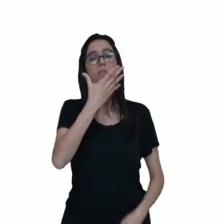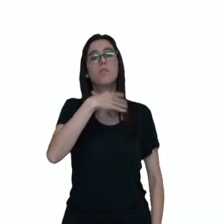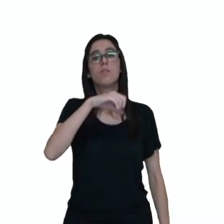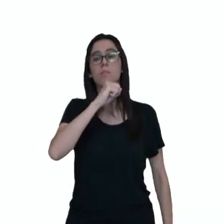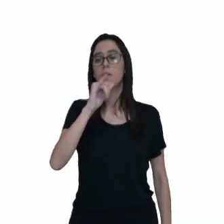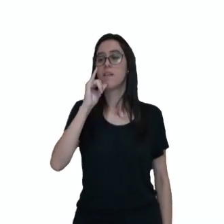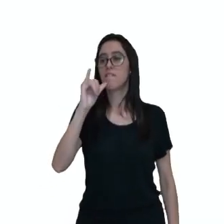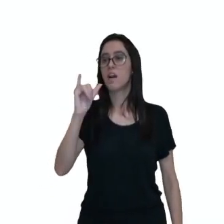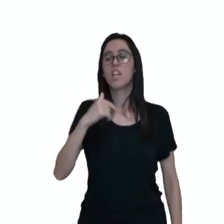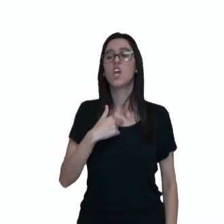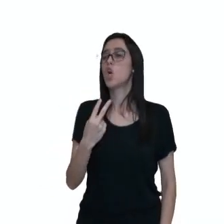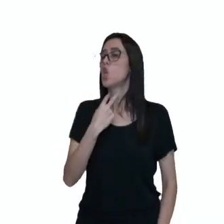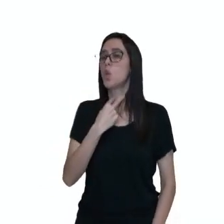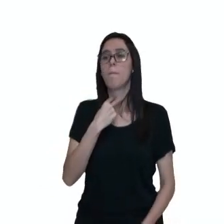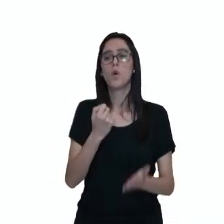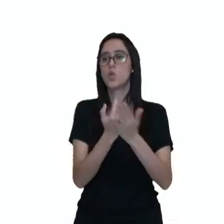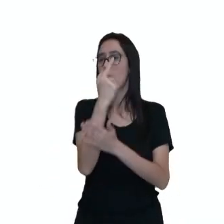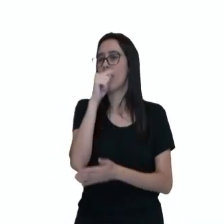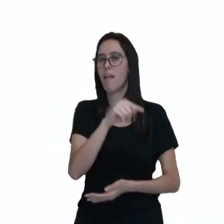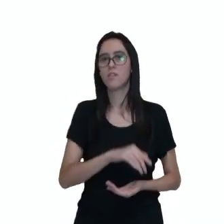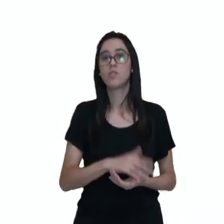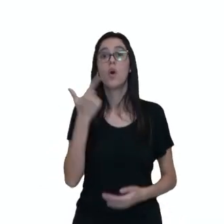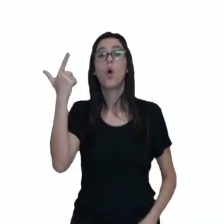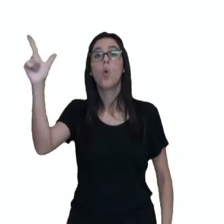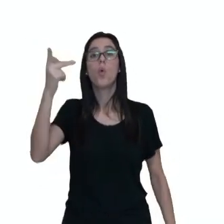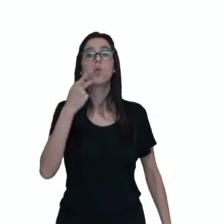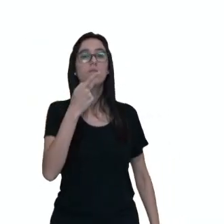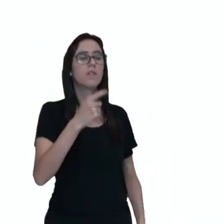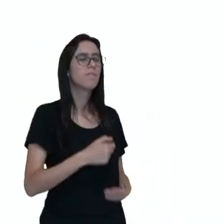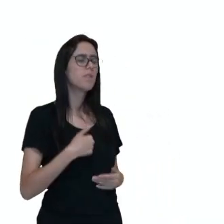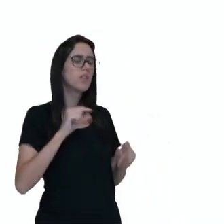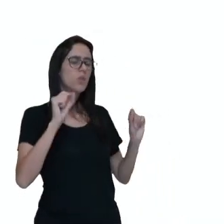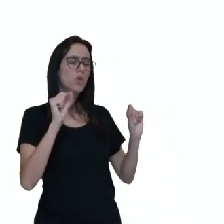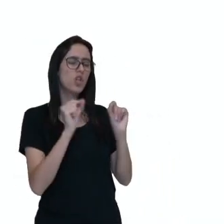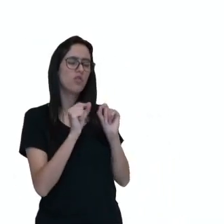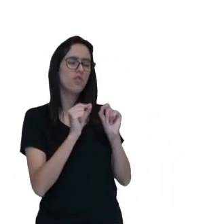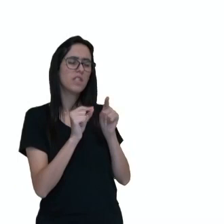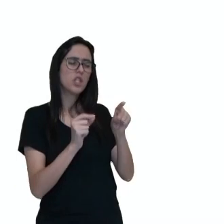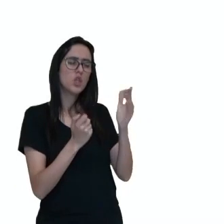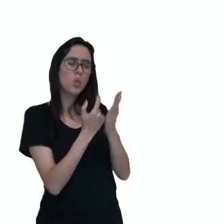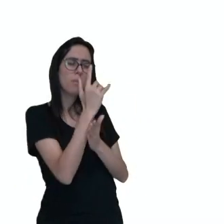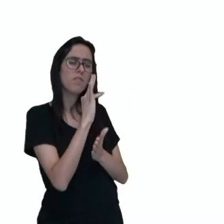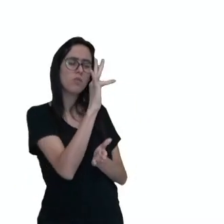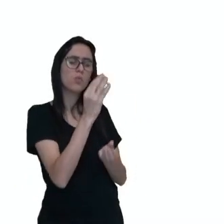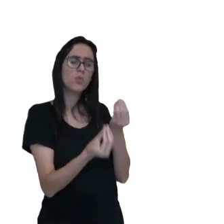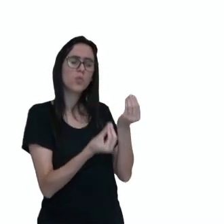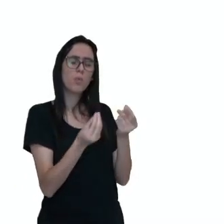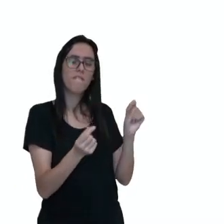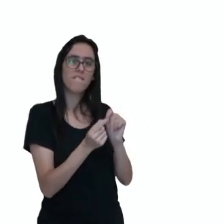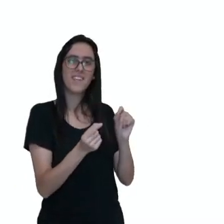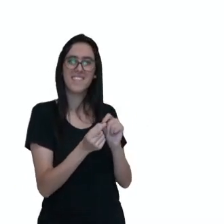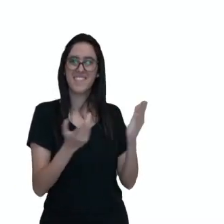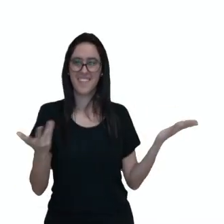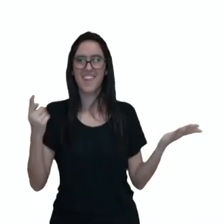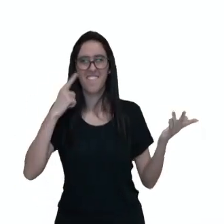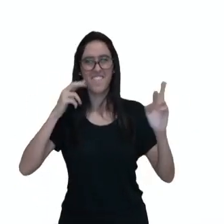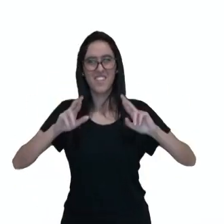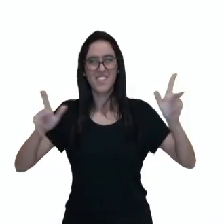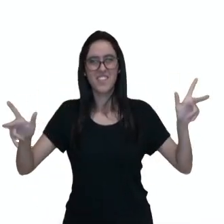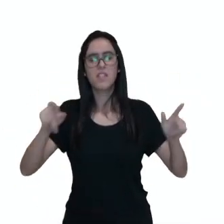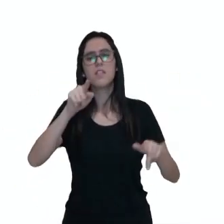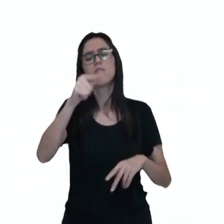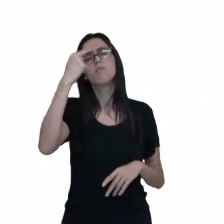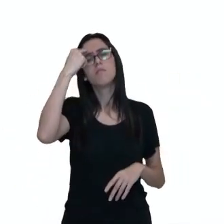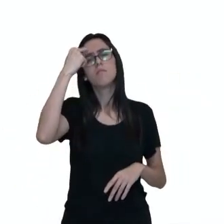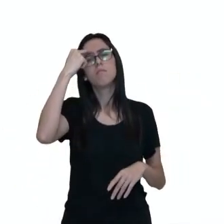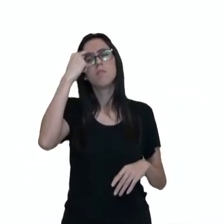posso comprar isso. Enquanto o outro falava, o que eu posso fazer para comprar isso? Olha a diferença, gente. E você está pensando em